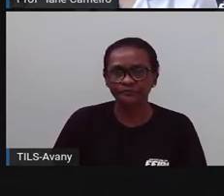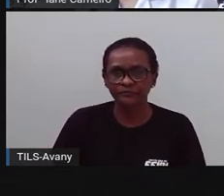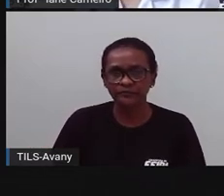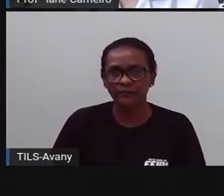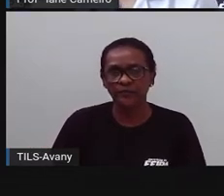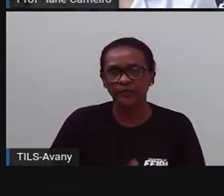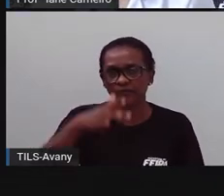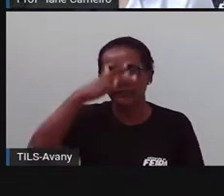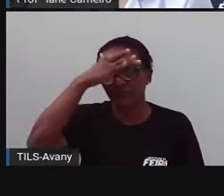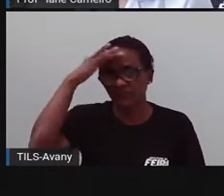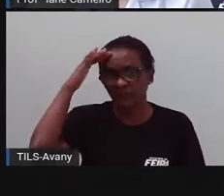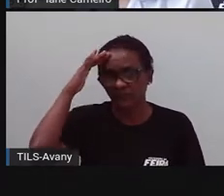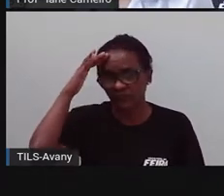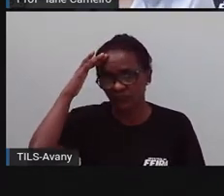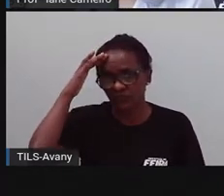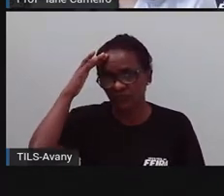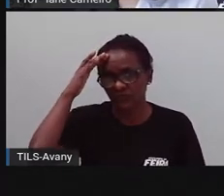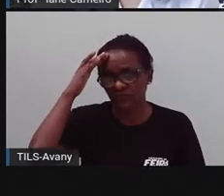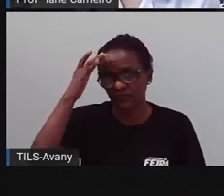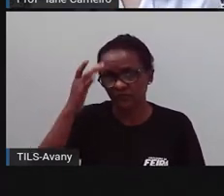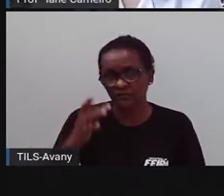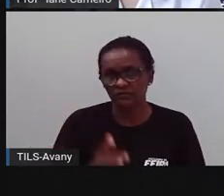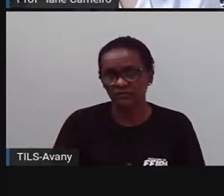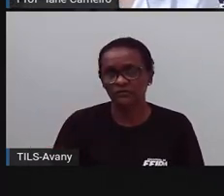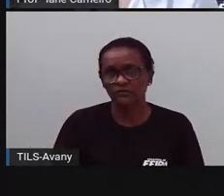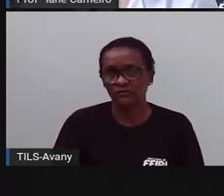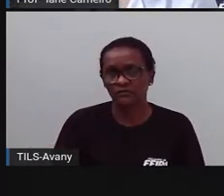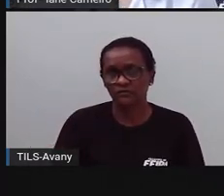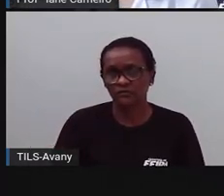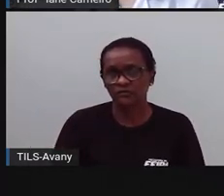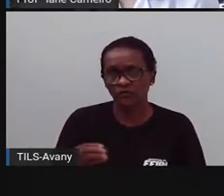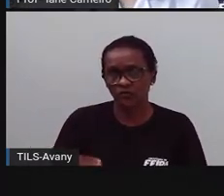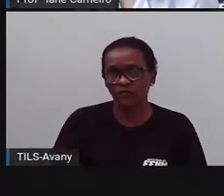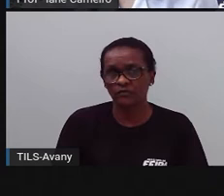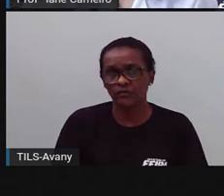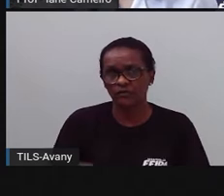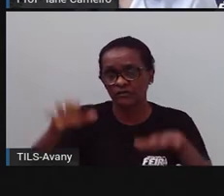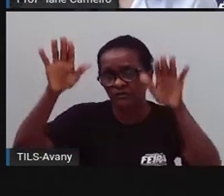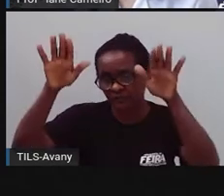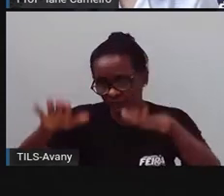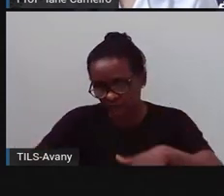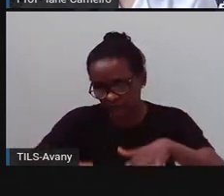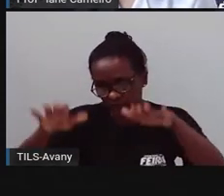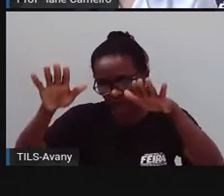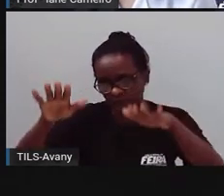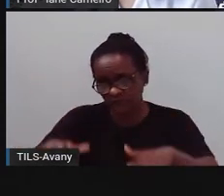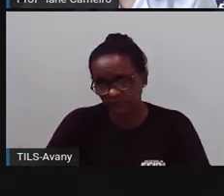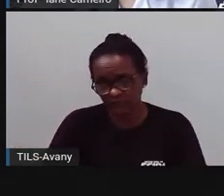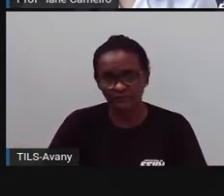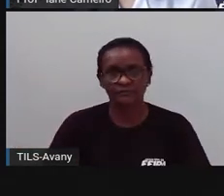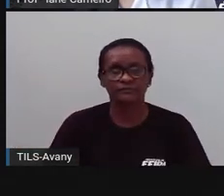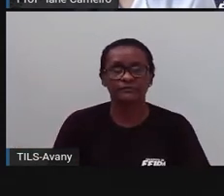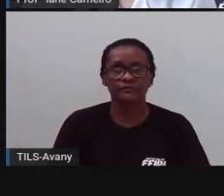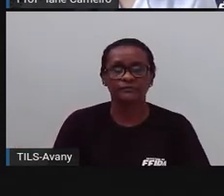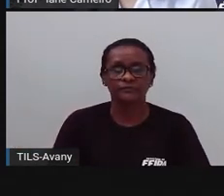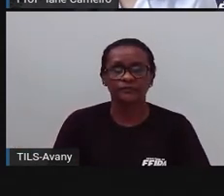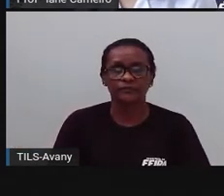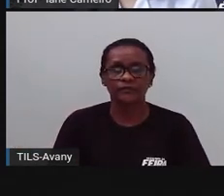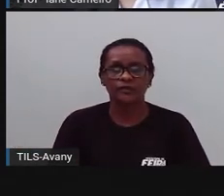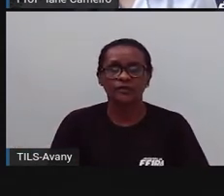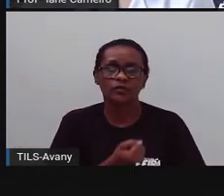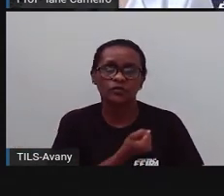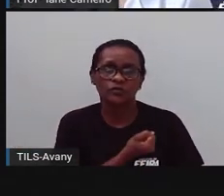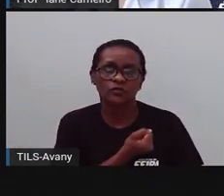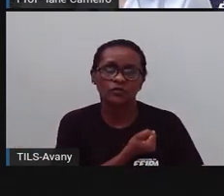Nossa Senhora de Santana, tá certo? Olha a quantidade de habitantes, né? Que a Pró pesquisou, esse número